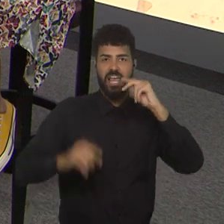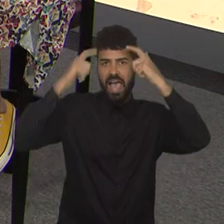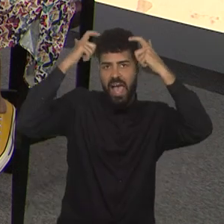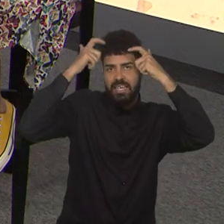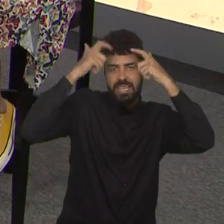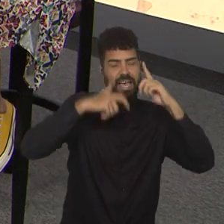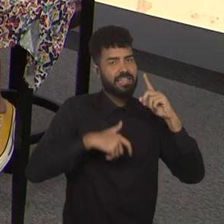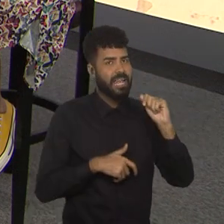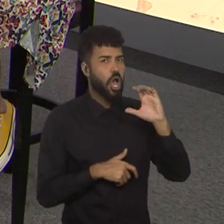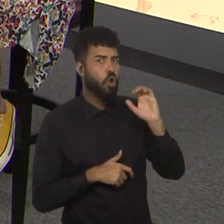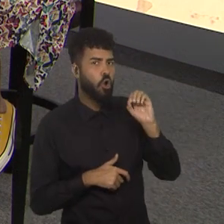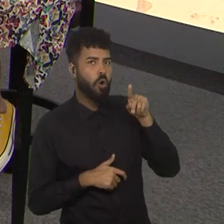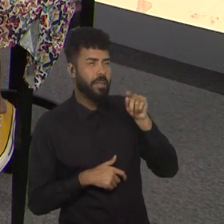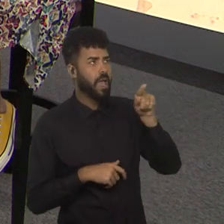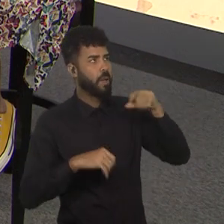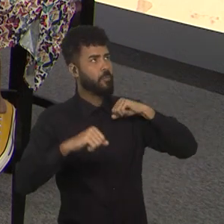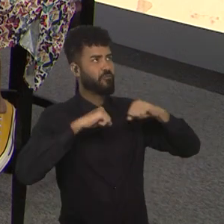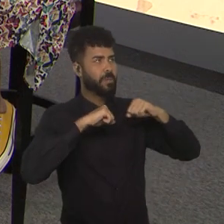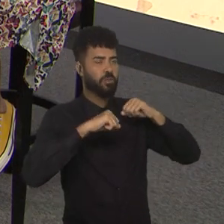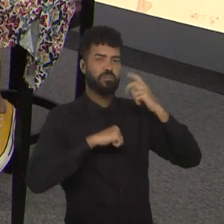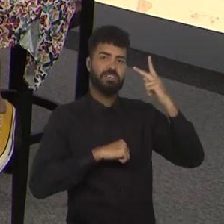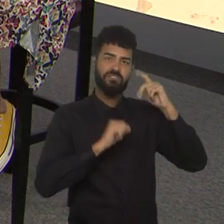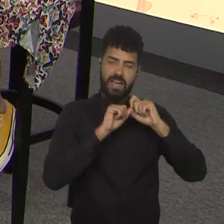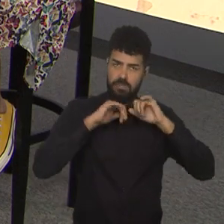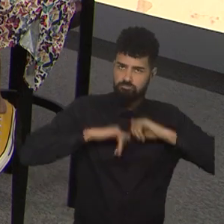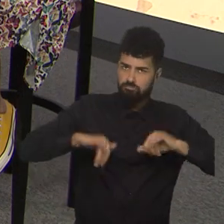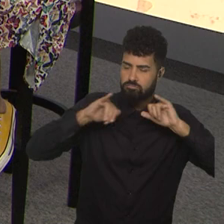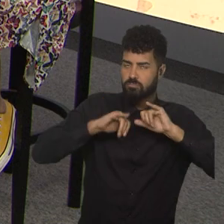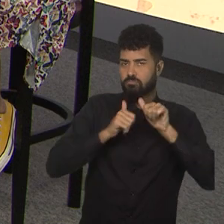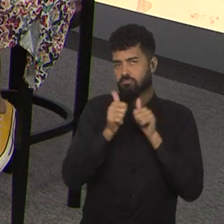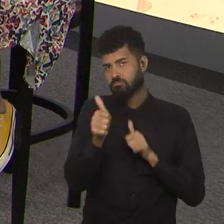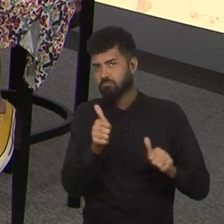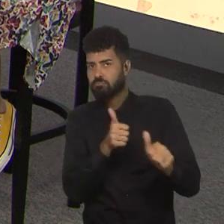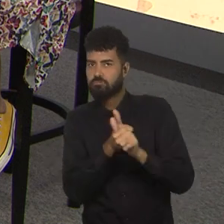Copa, do movimento que você faz também de levar mulheres